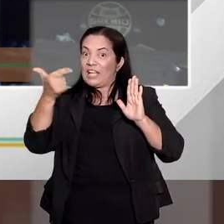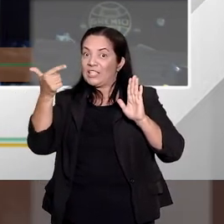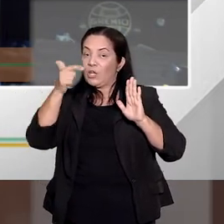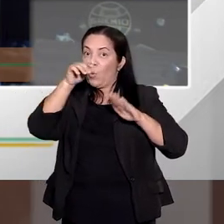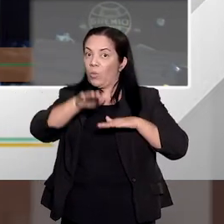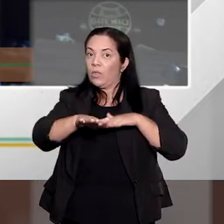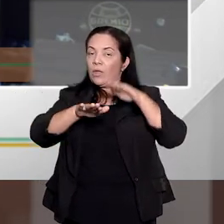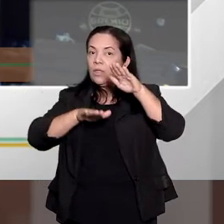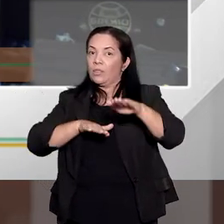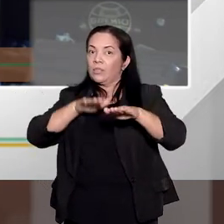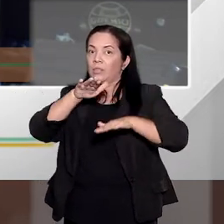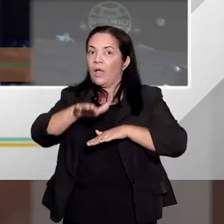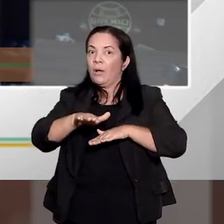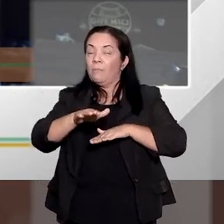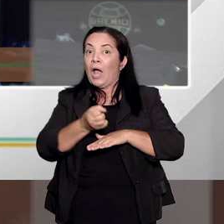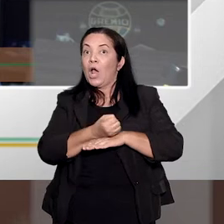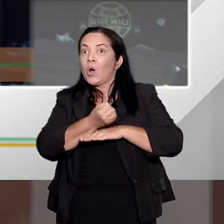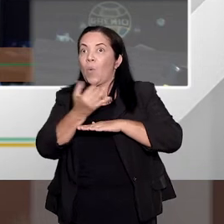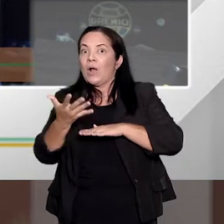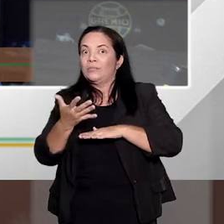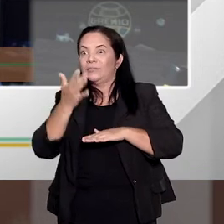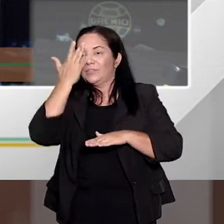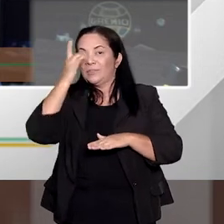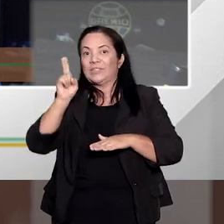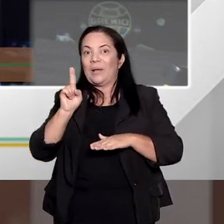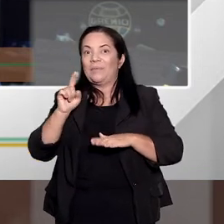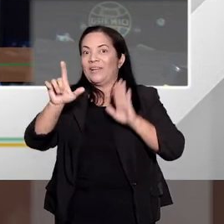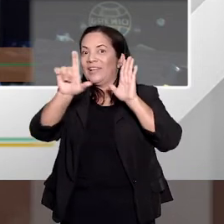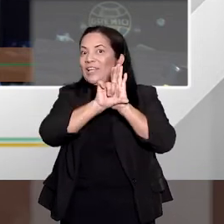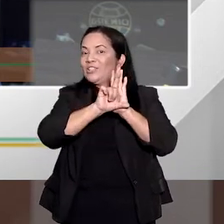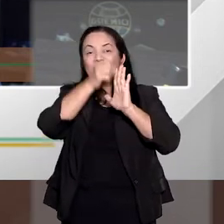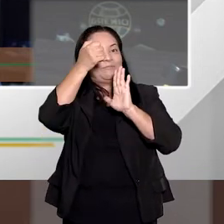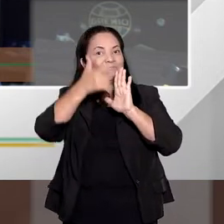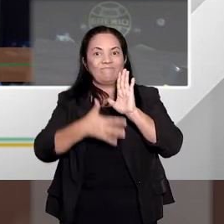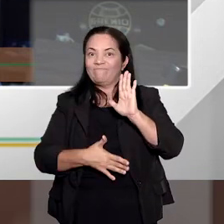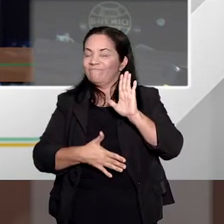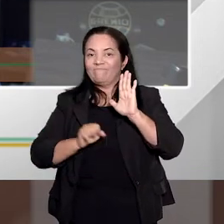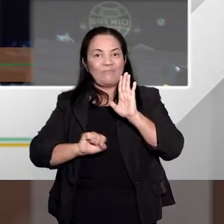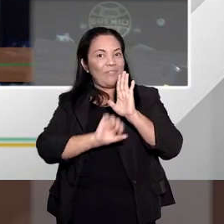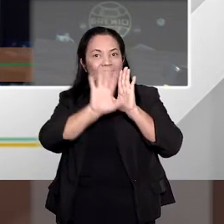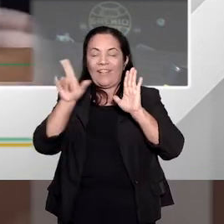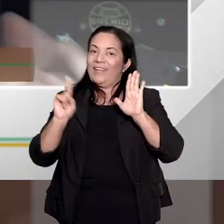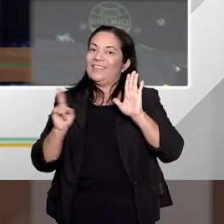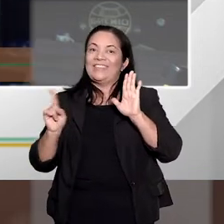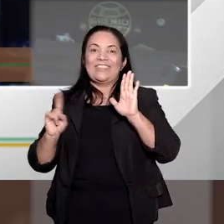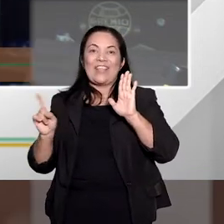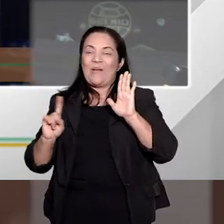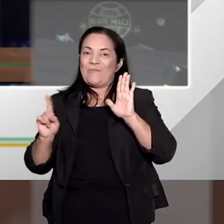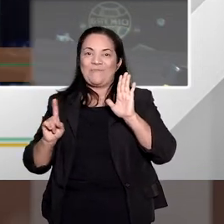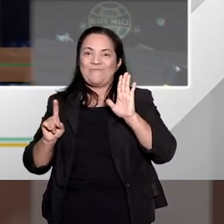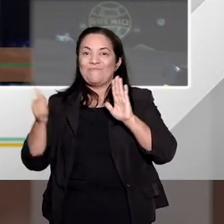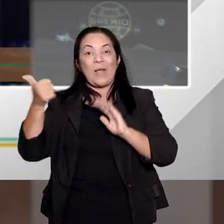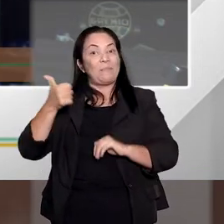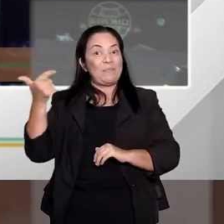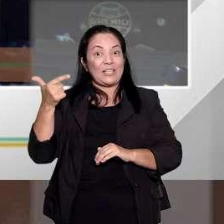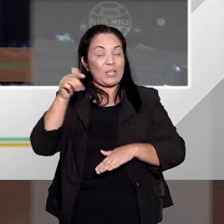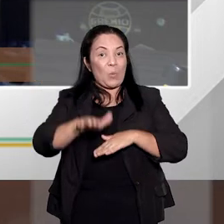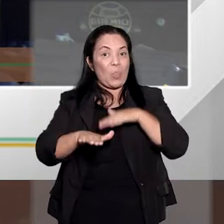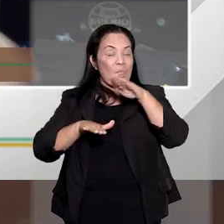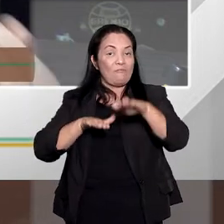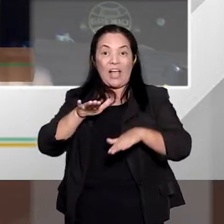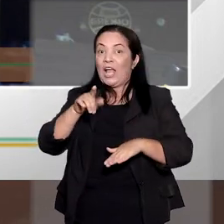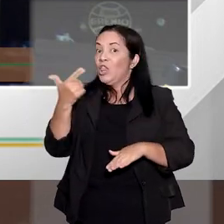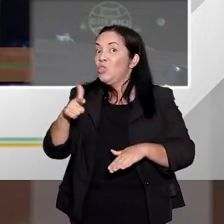Porque nós não temos isso na legislação, na primeira e segunda fase, não há um limite mínimo e máximo